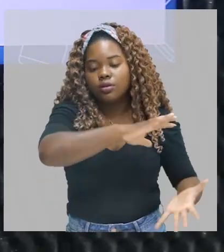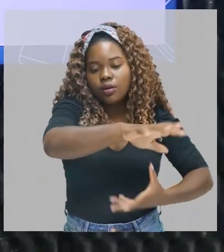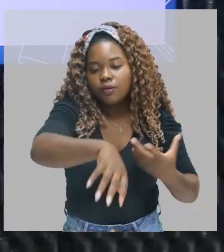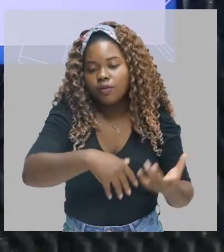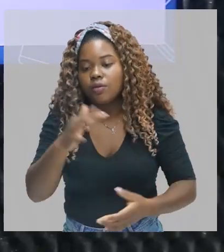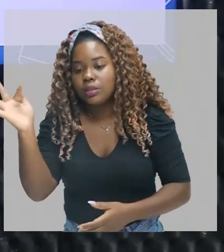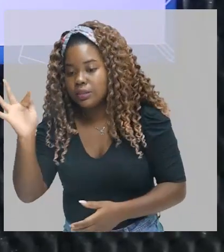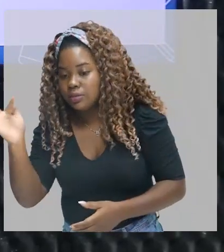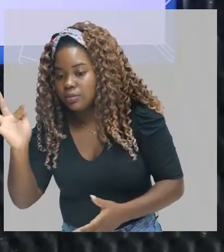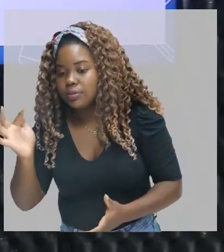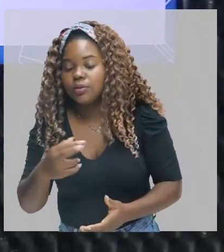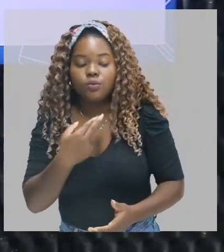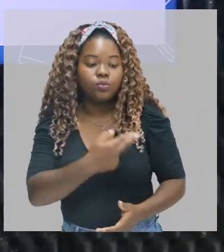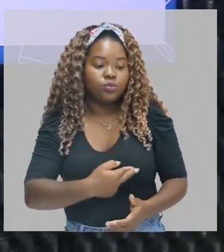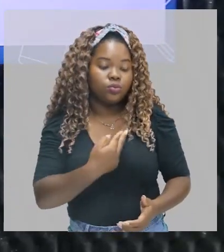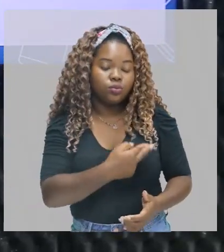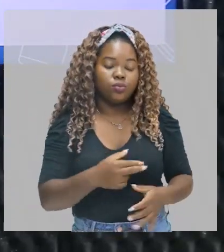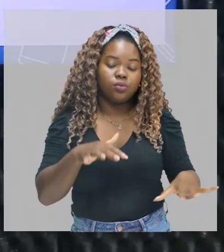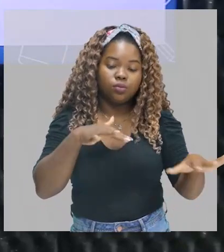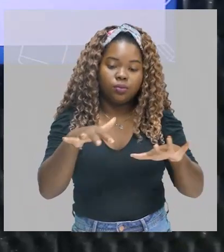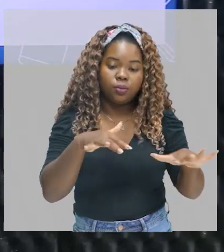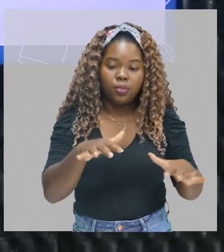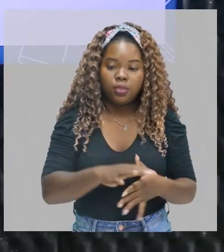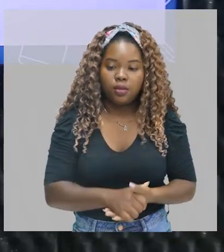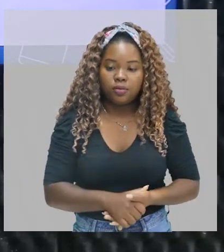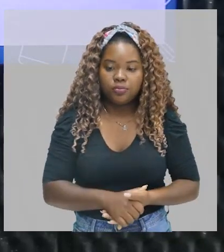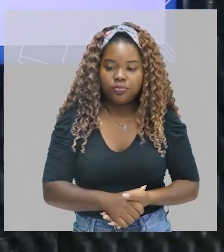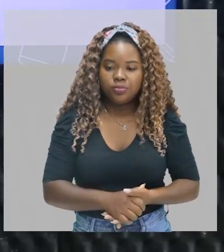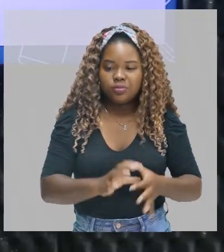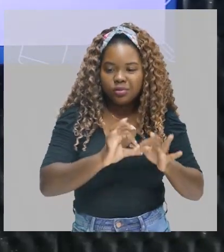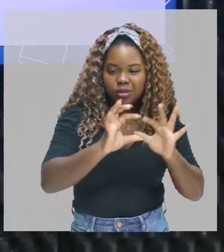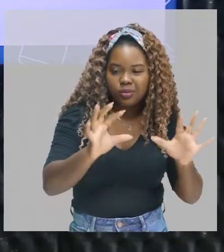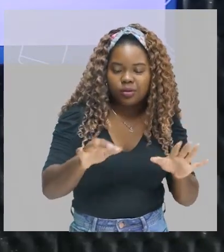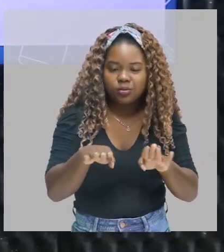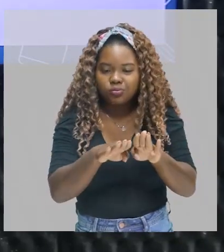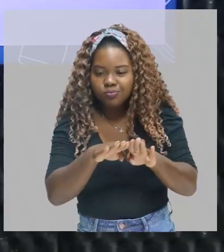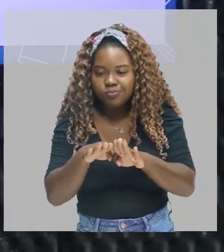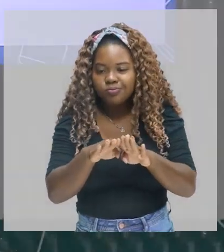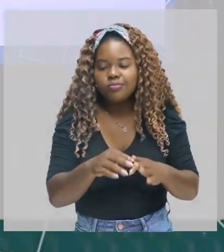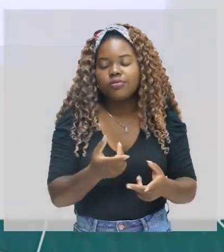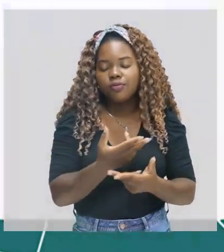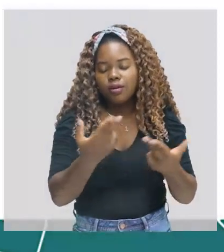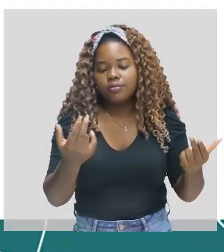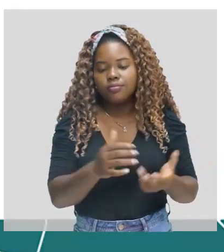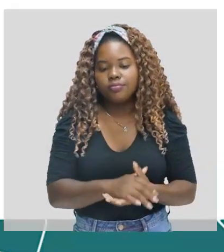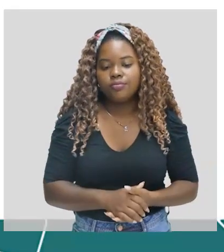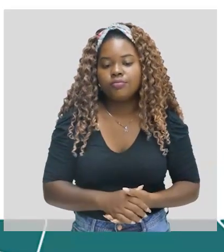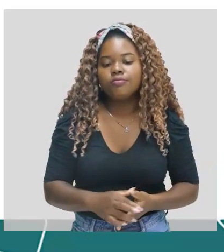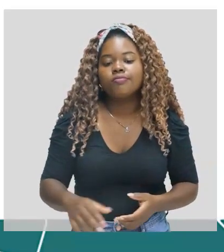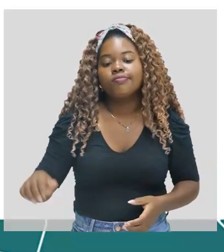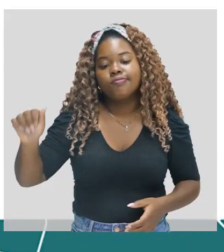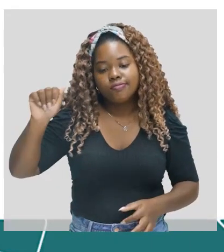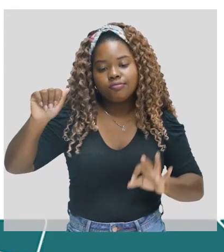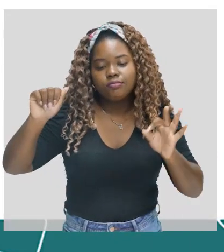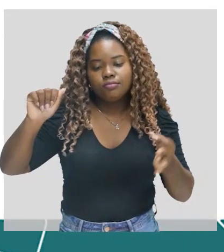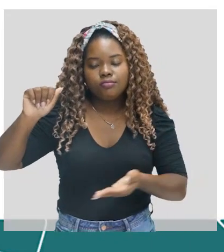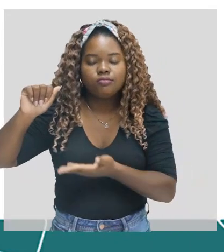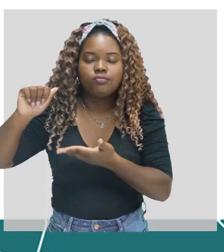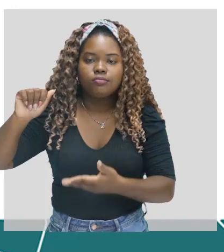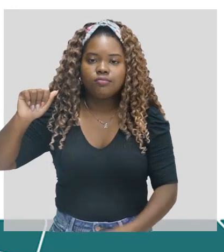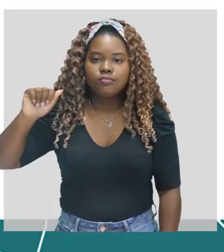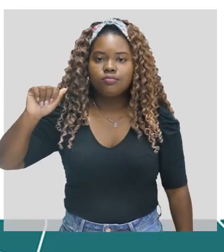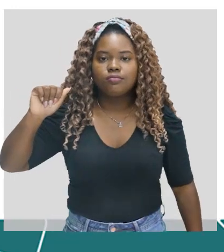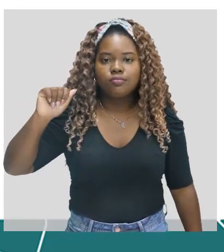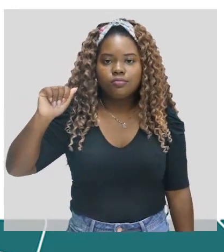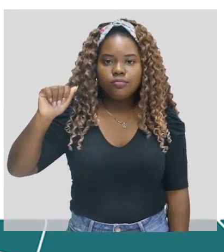romântico, o romantismo no Brasil. Revolução Francesa, liberdade, igualdade, enfim. Então, eu só posso estar falando de